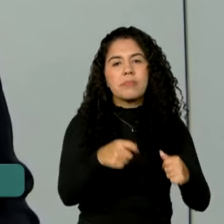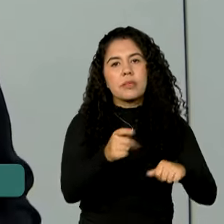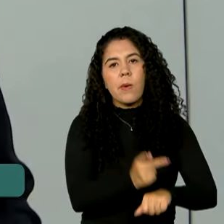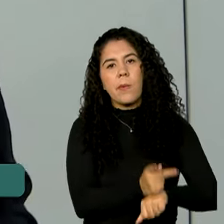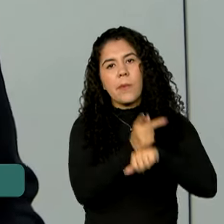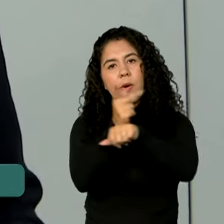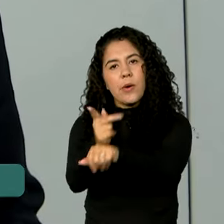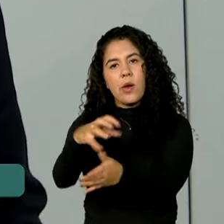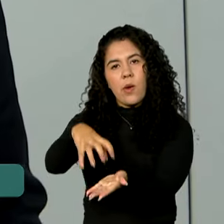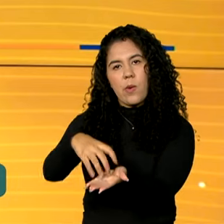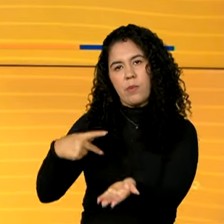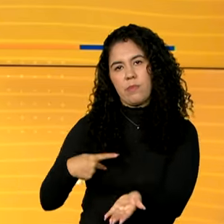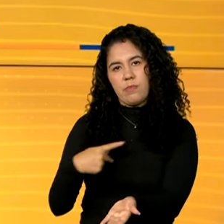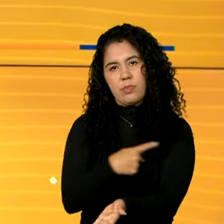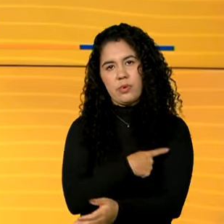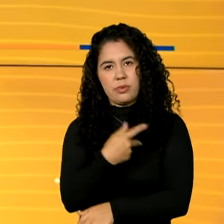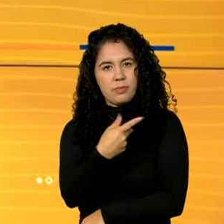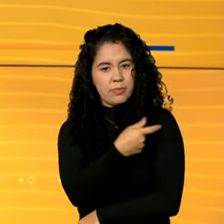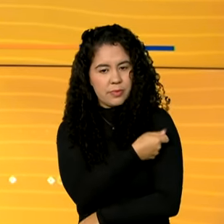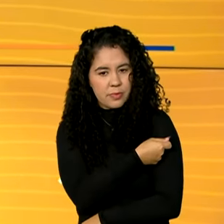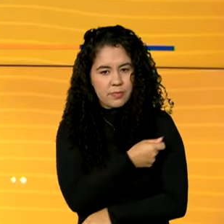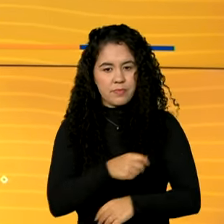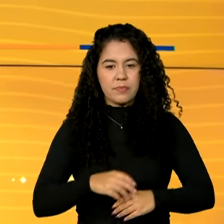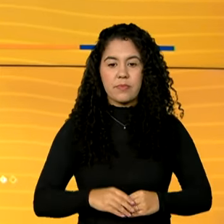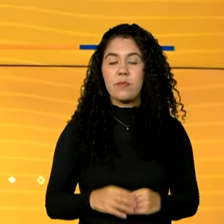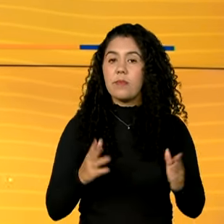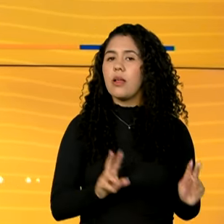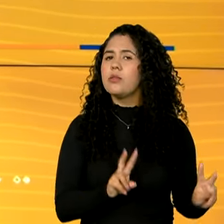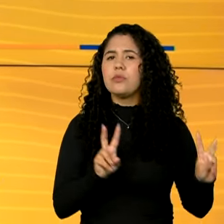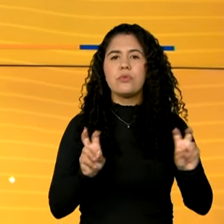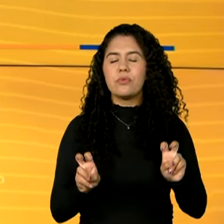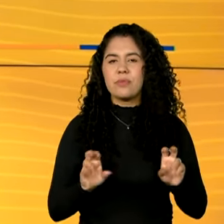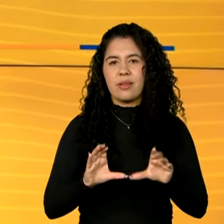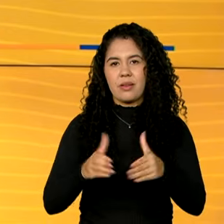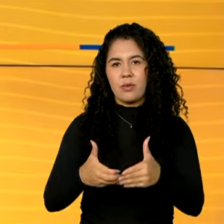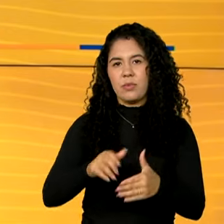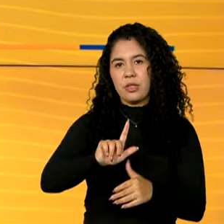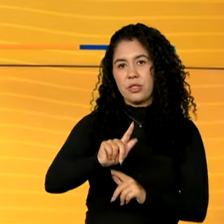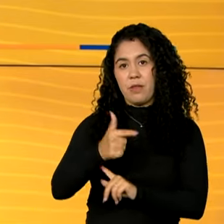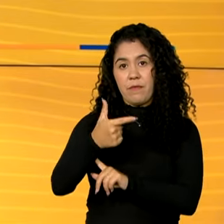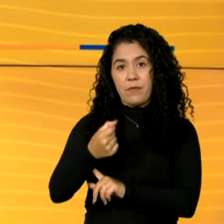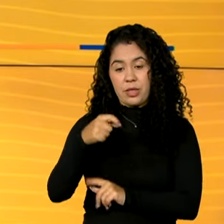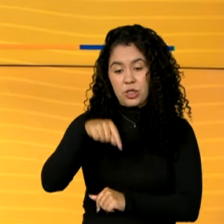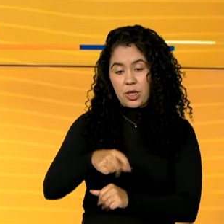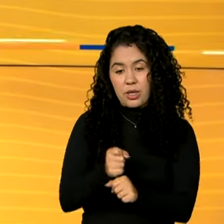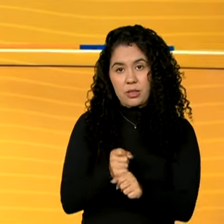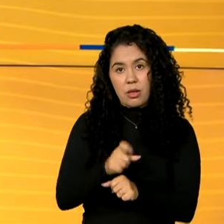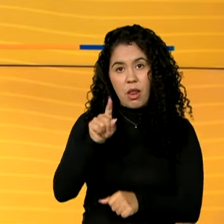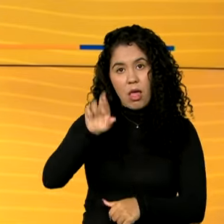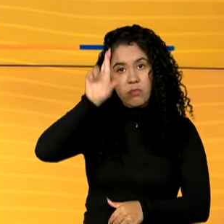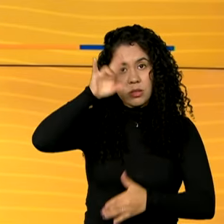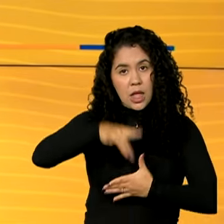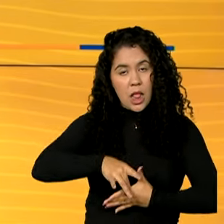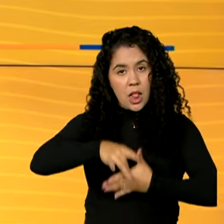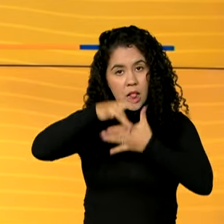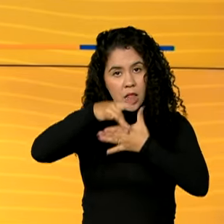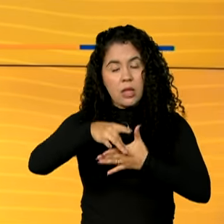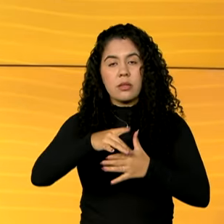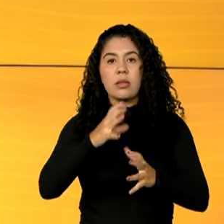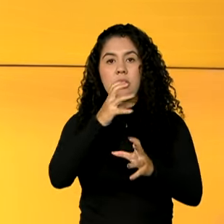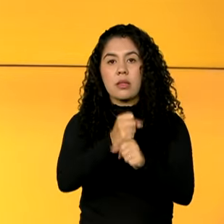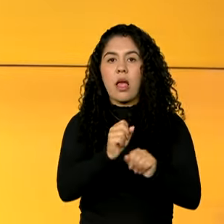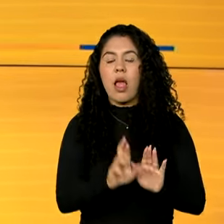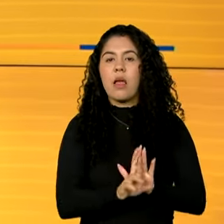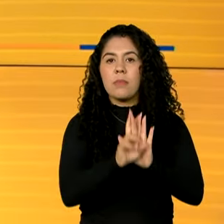posto de saúde para se vacinar. O assunto agora é G20. Neste ano, o Brasil preside o grupo que reúne as 20